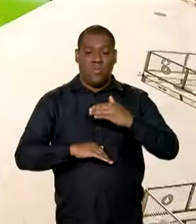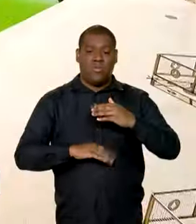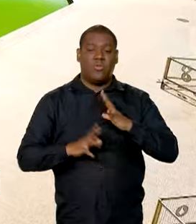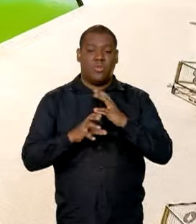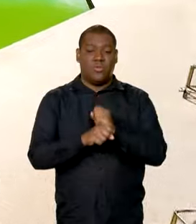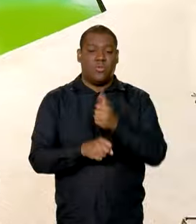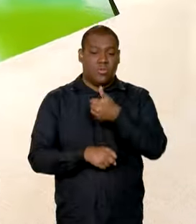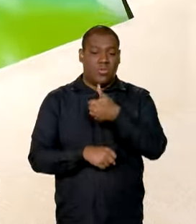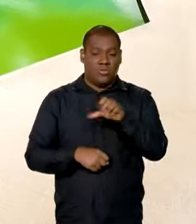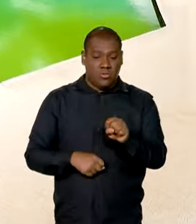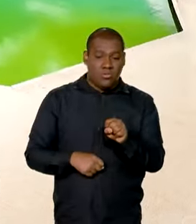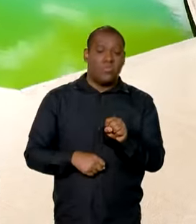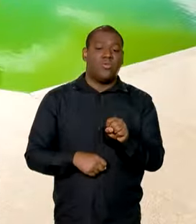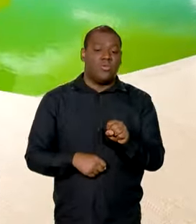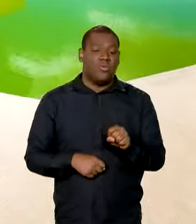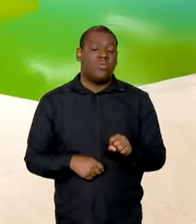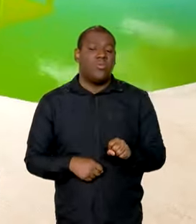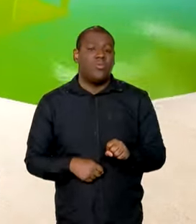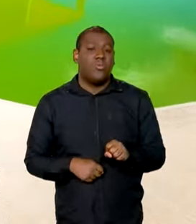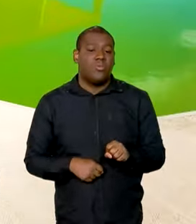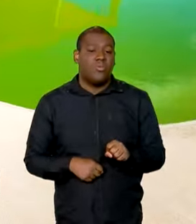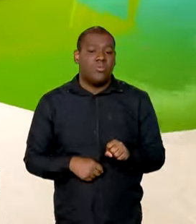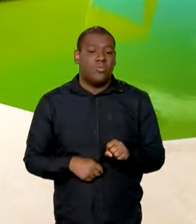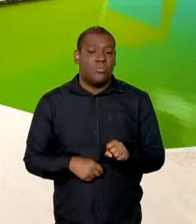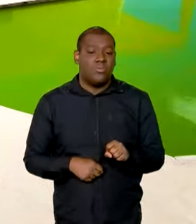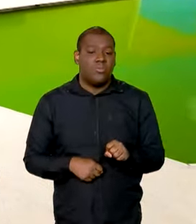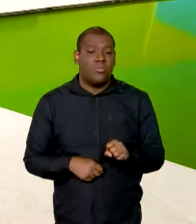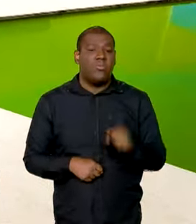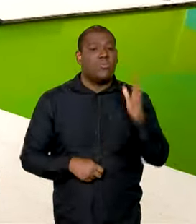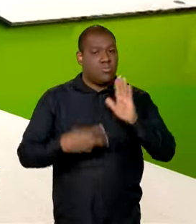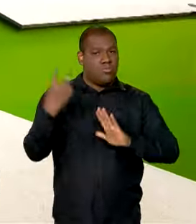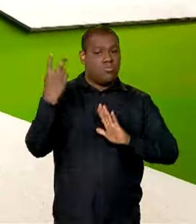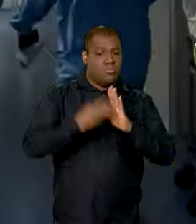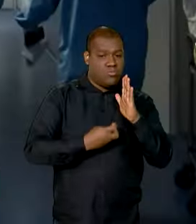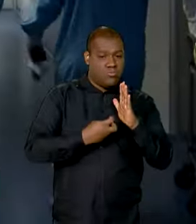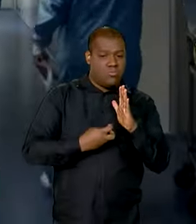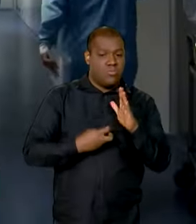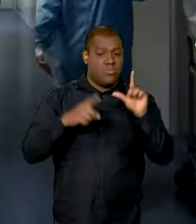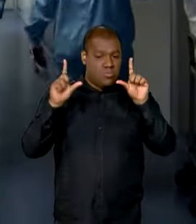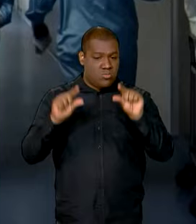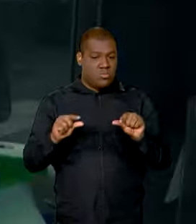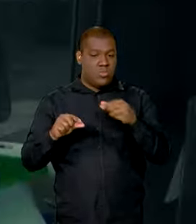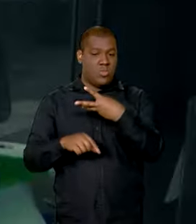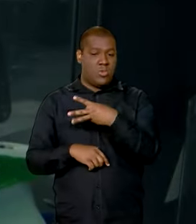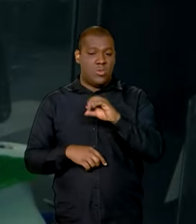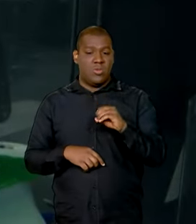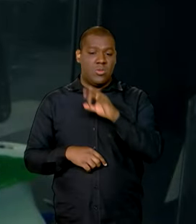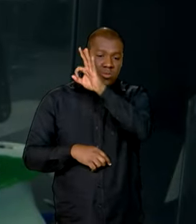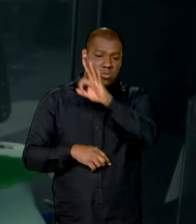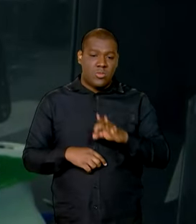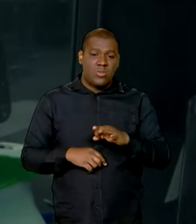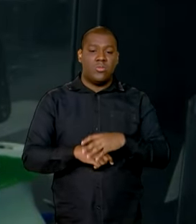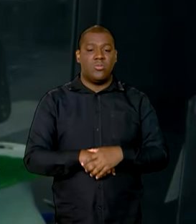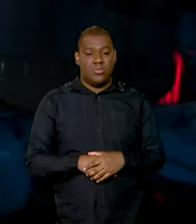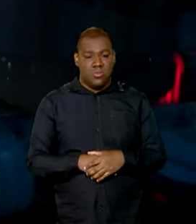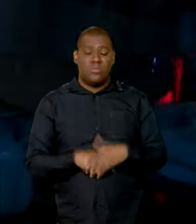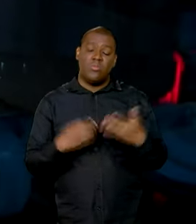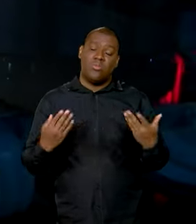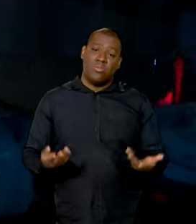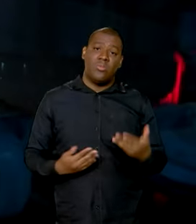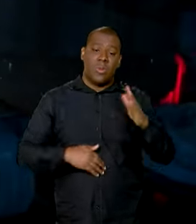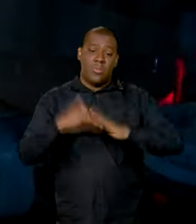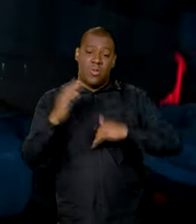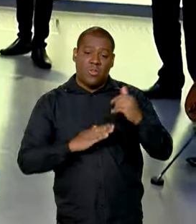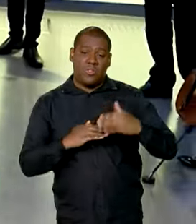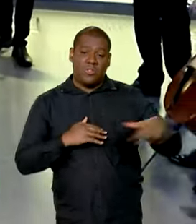redução de 30% sobre a prestação de serviços. São aquelas intelectuais de natureza